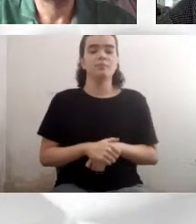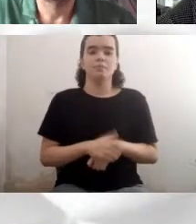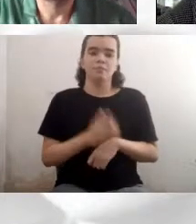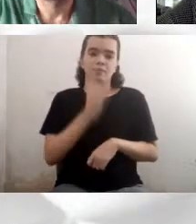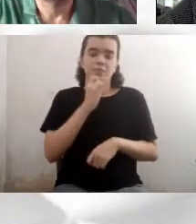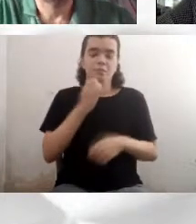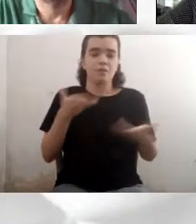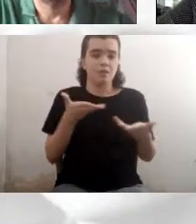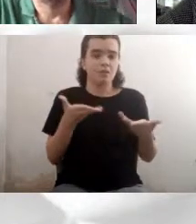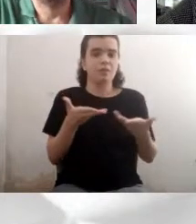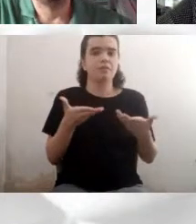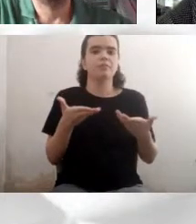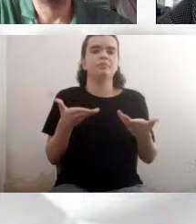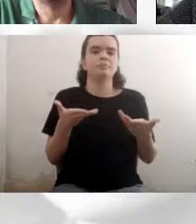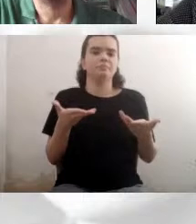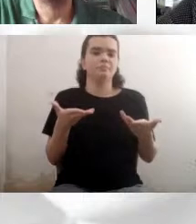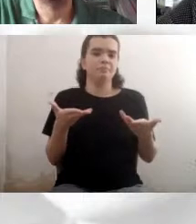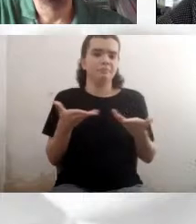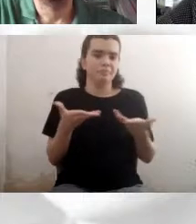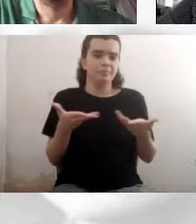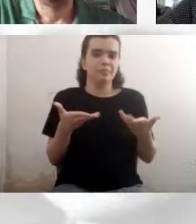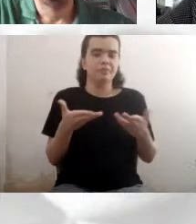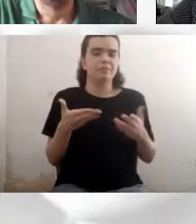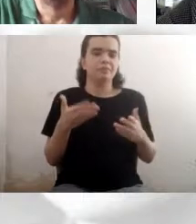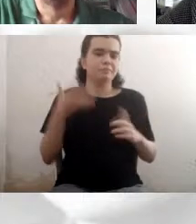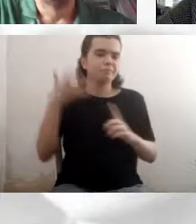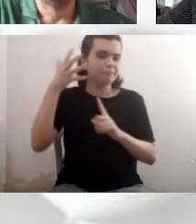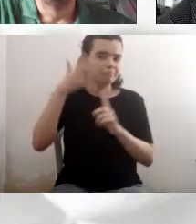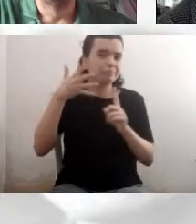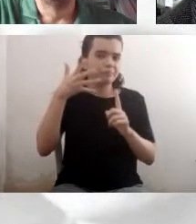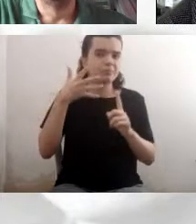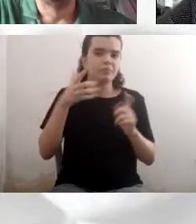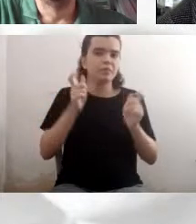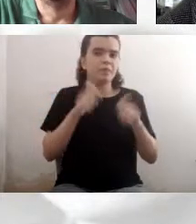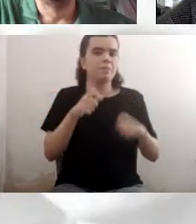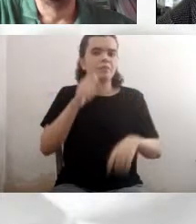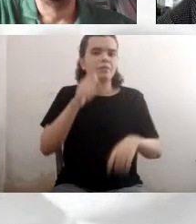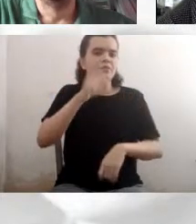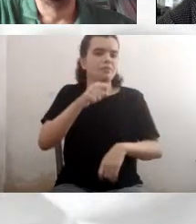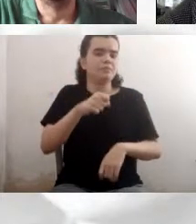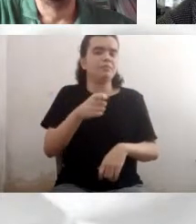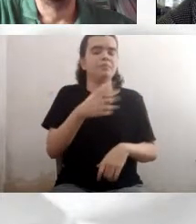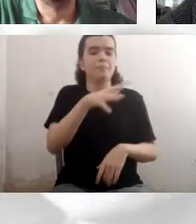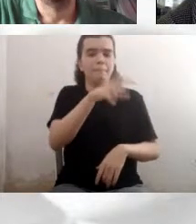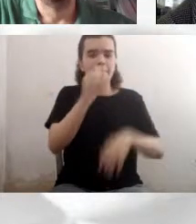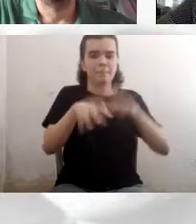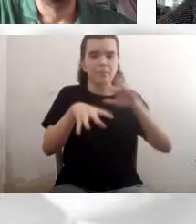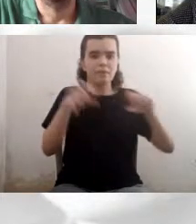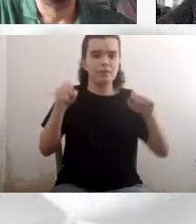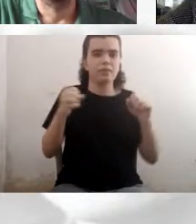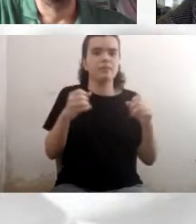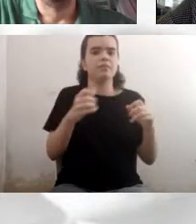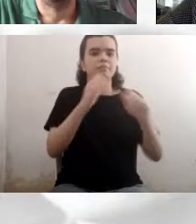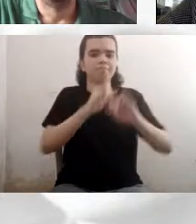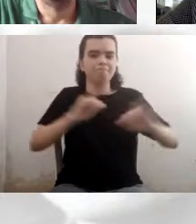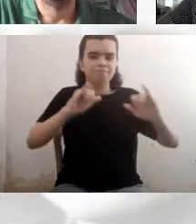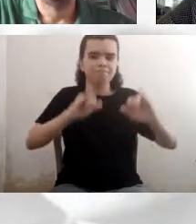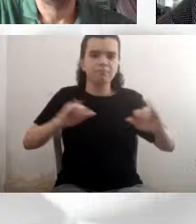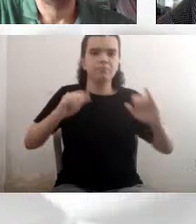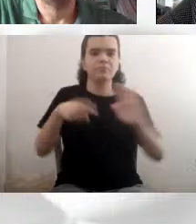gente tem acesso aos dados dos telescópios. como se consegue saber se uma estrela tem oxigênio